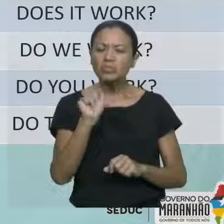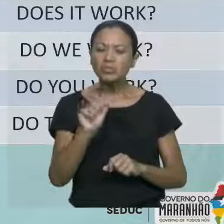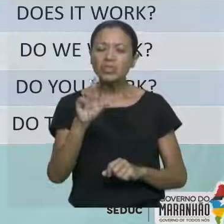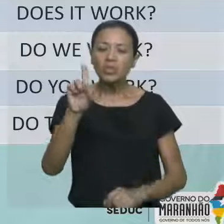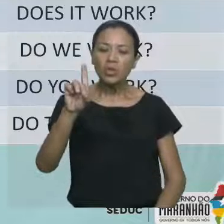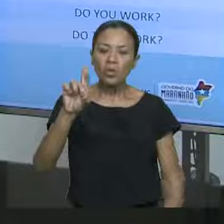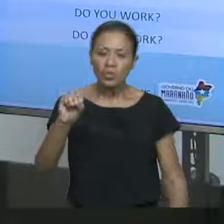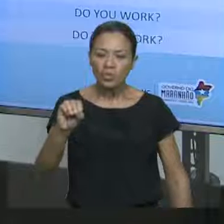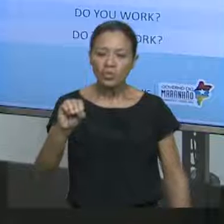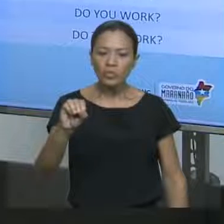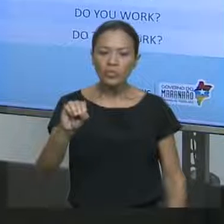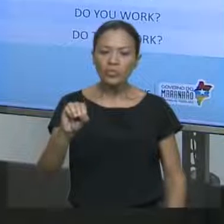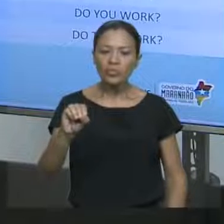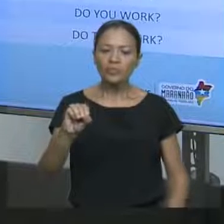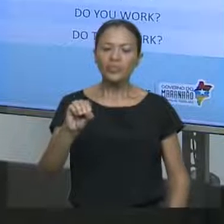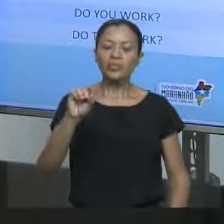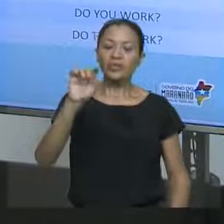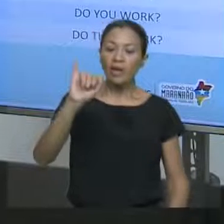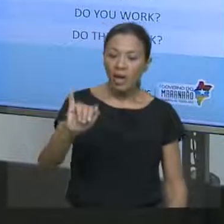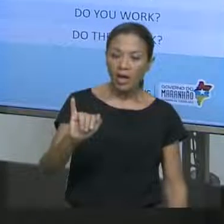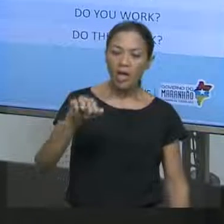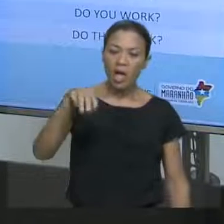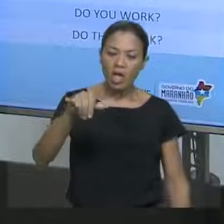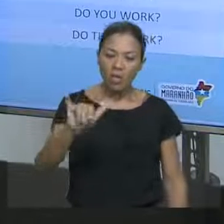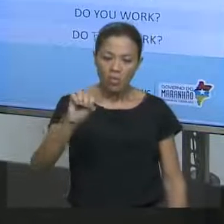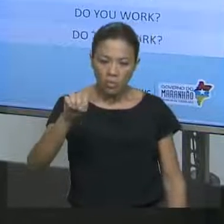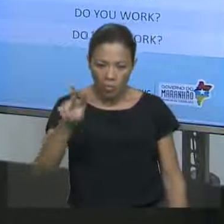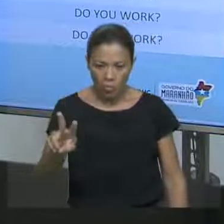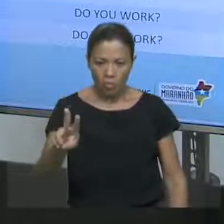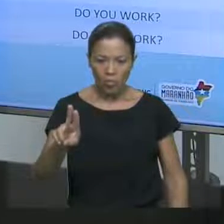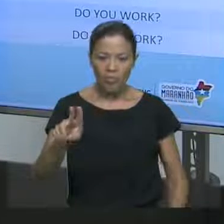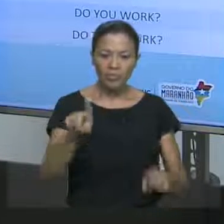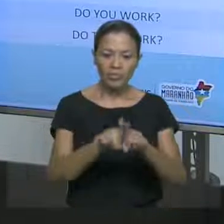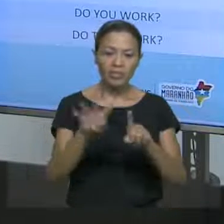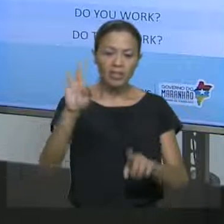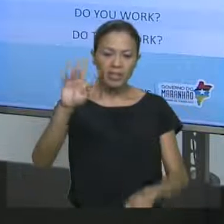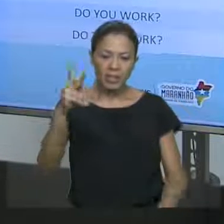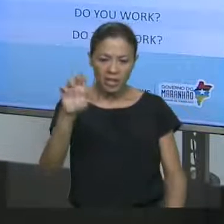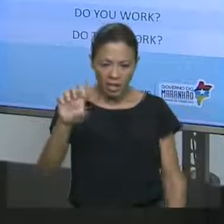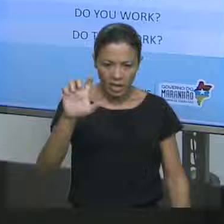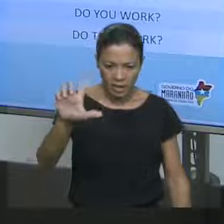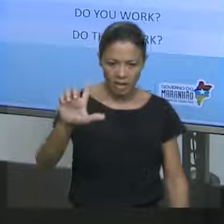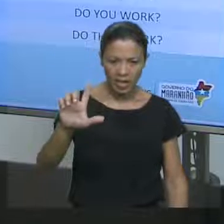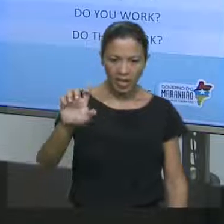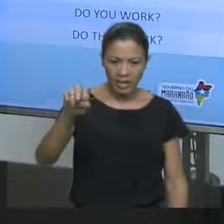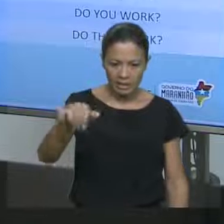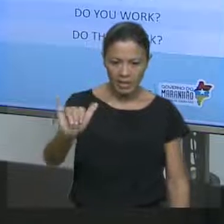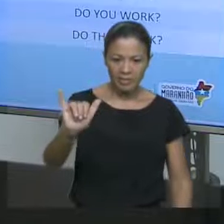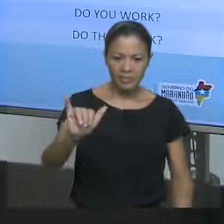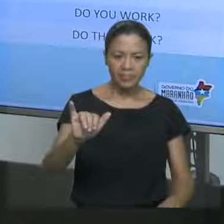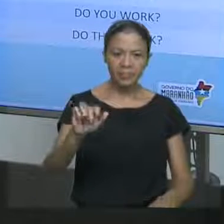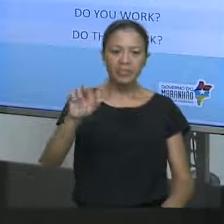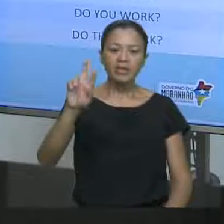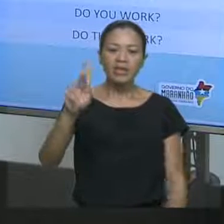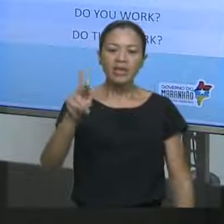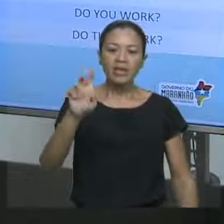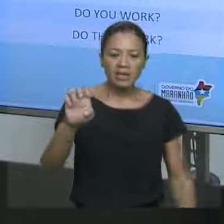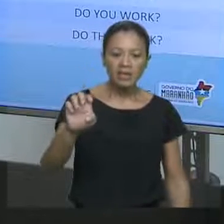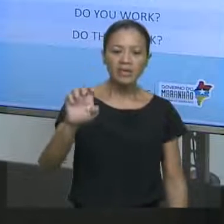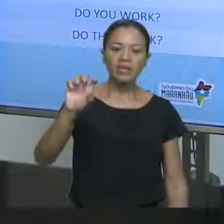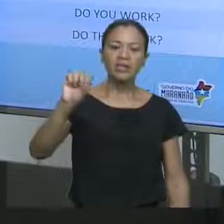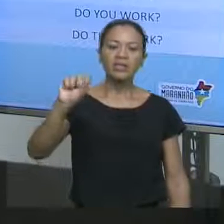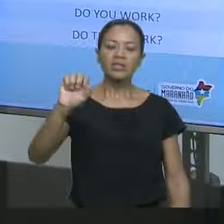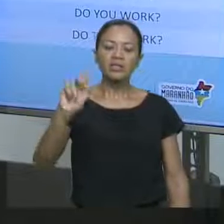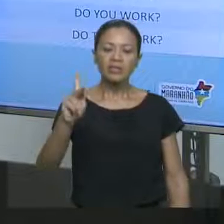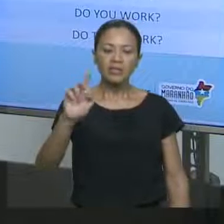o do, ele é para o I, you, we, you e they, tá? Para he, he, he, he, he, vamos utilizar o das, tá?